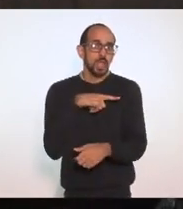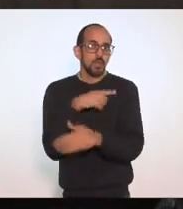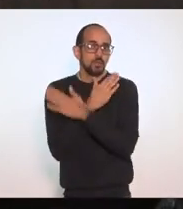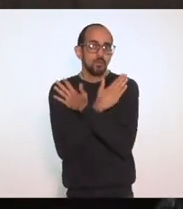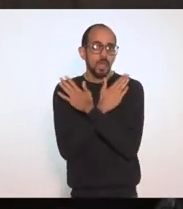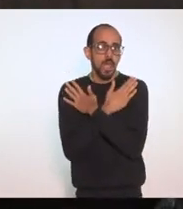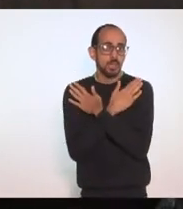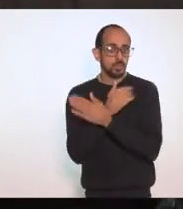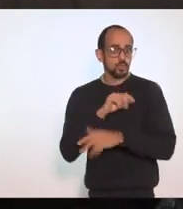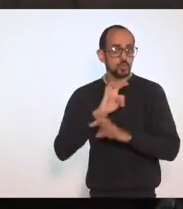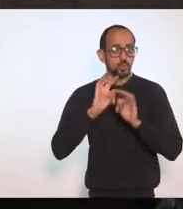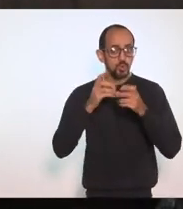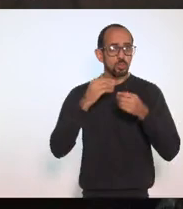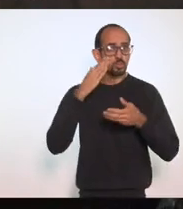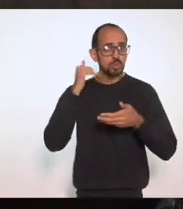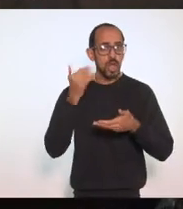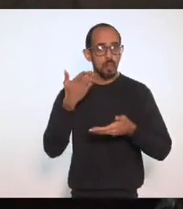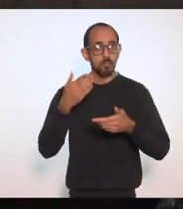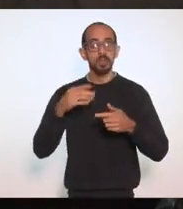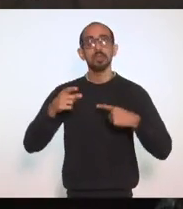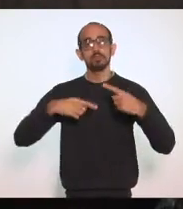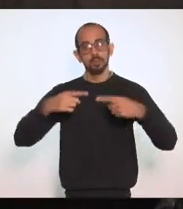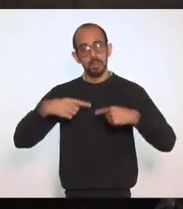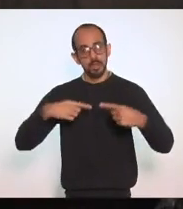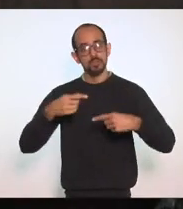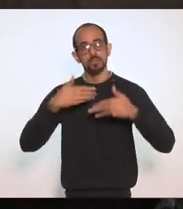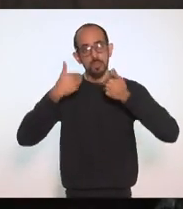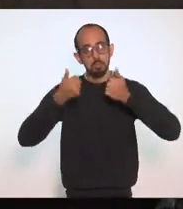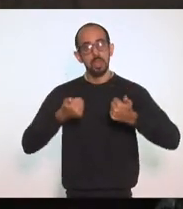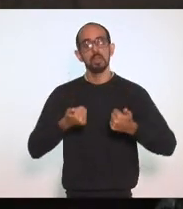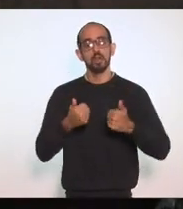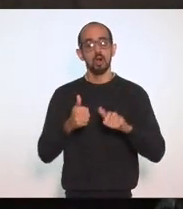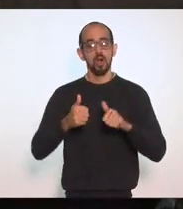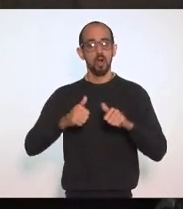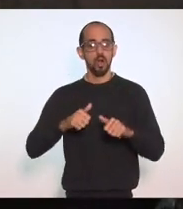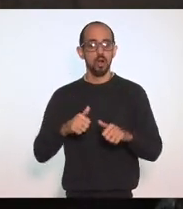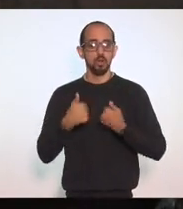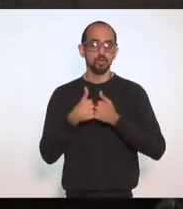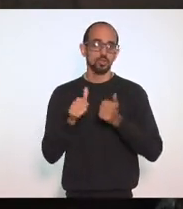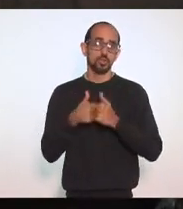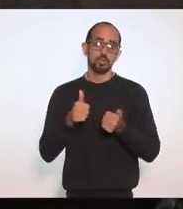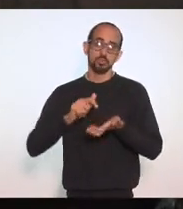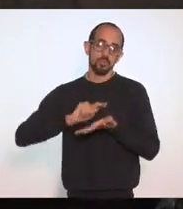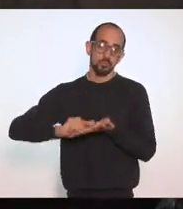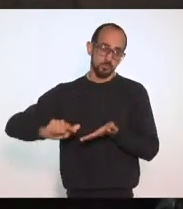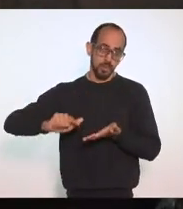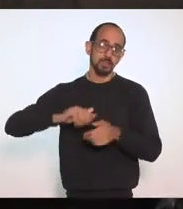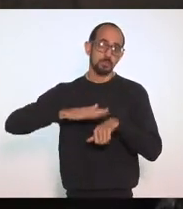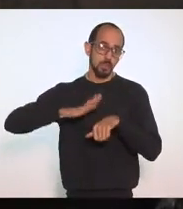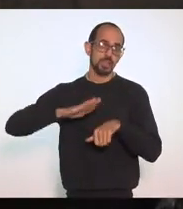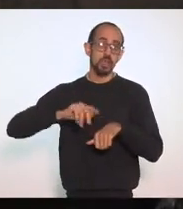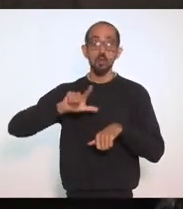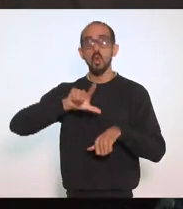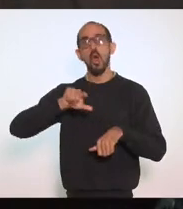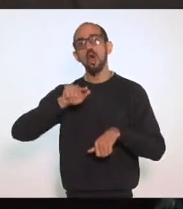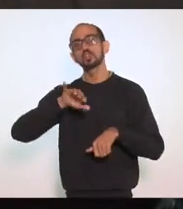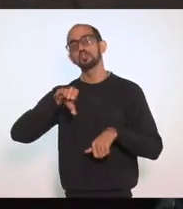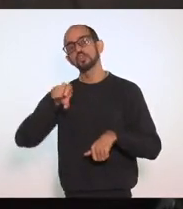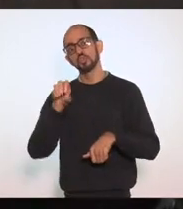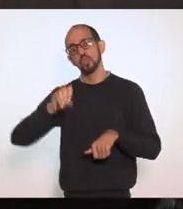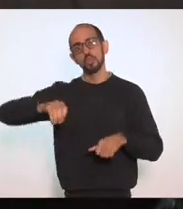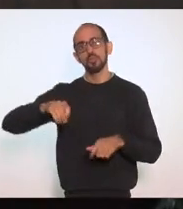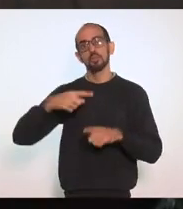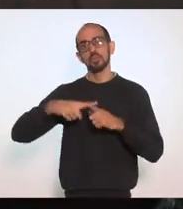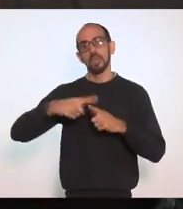férias O trânsito melhora A circulação Os ônibus Com mais vazia Claro Porque o impacto Da volumosa